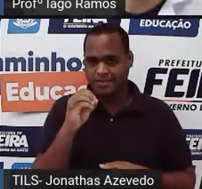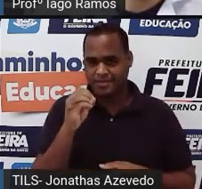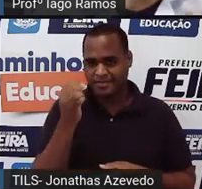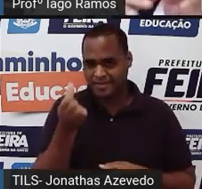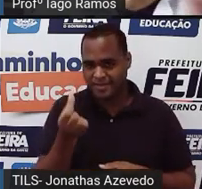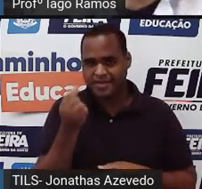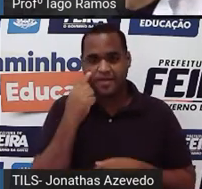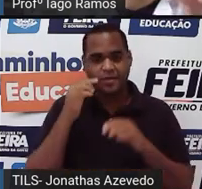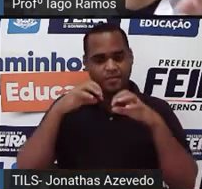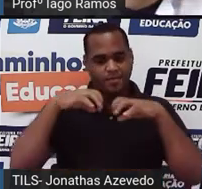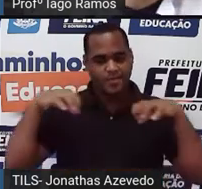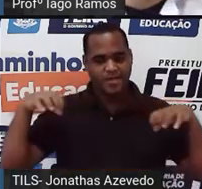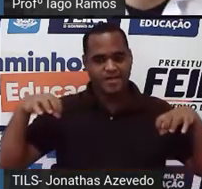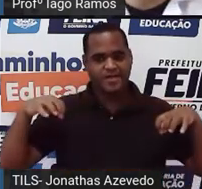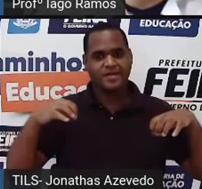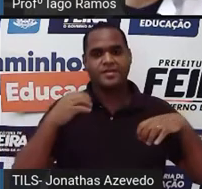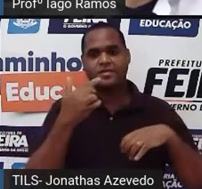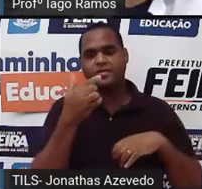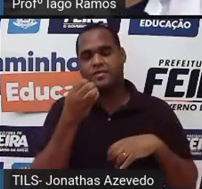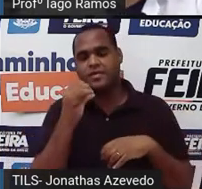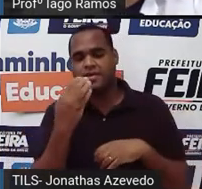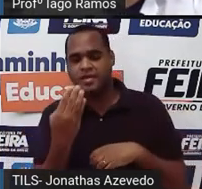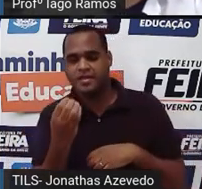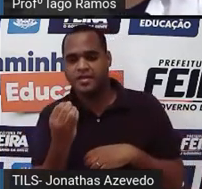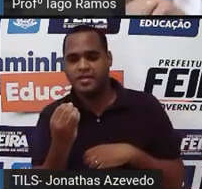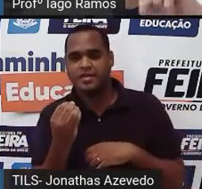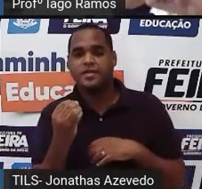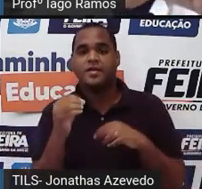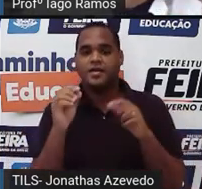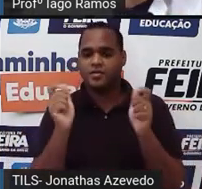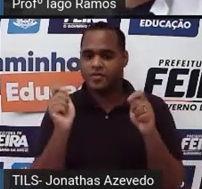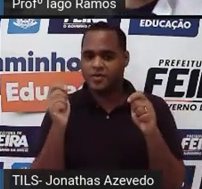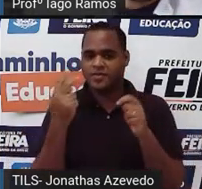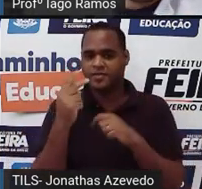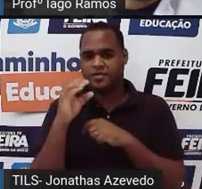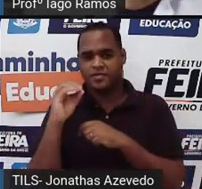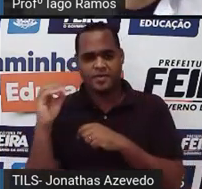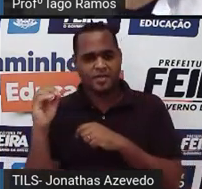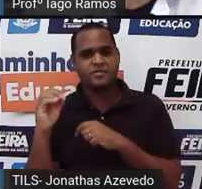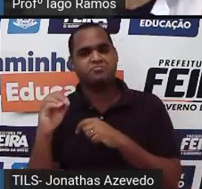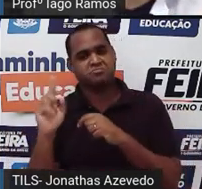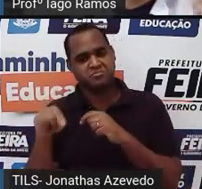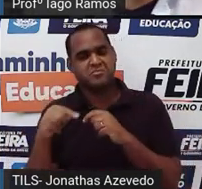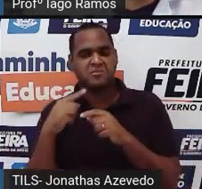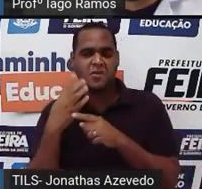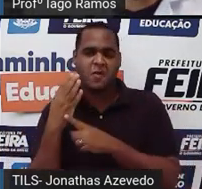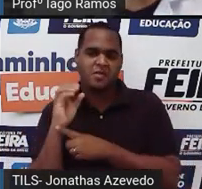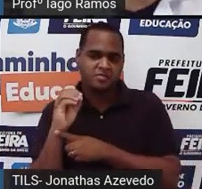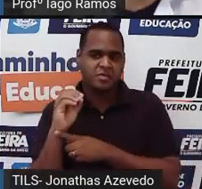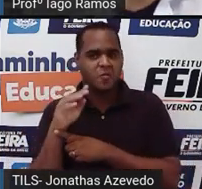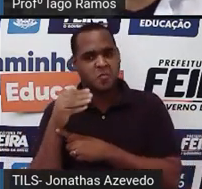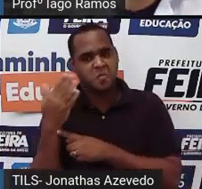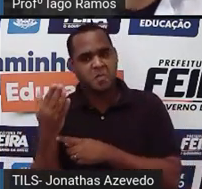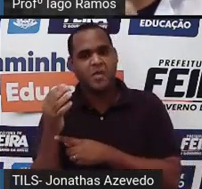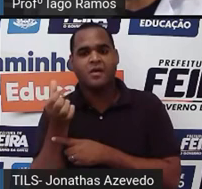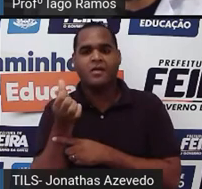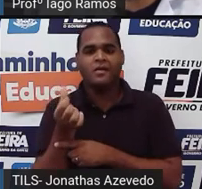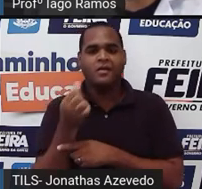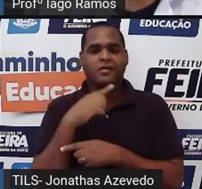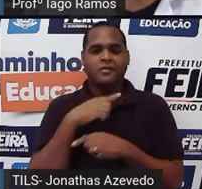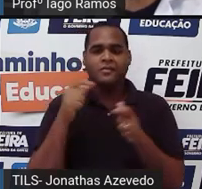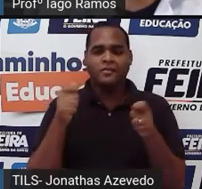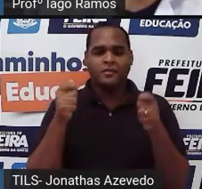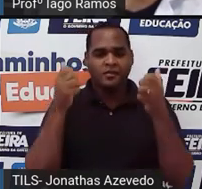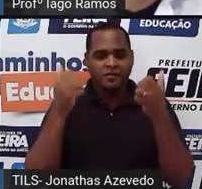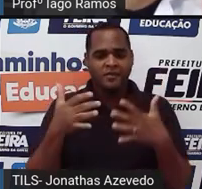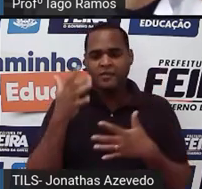seis e separa né? duzentos do quarenta e do seis ou a gente pode separar assim ó que eu acho que